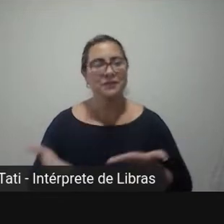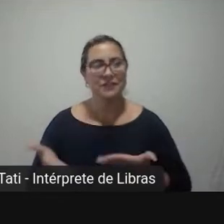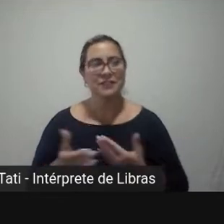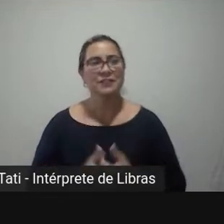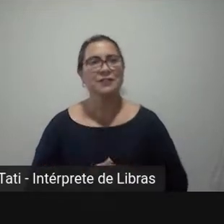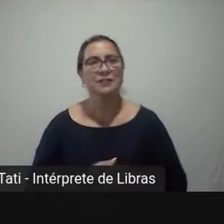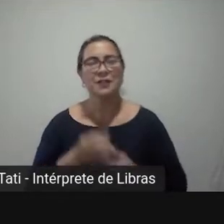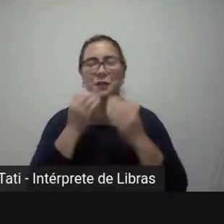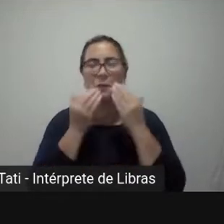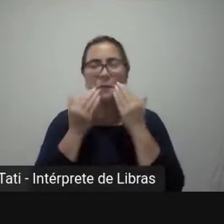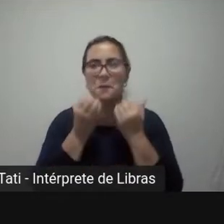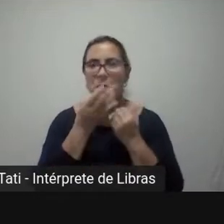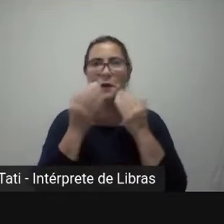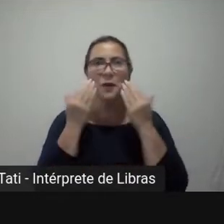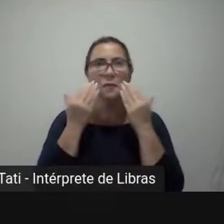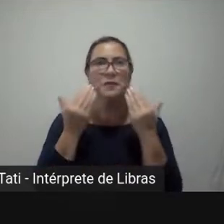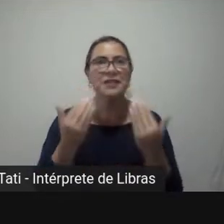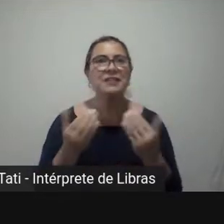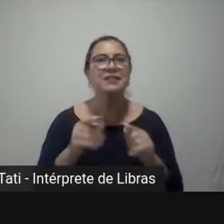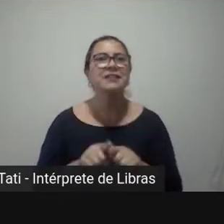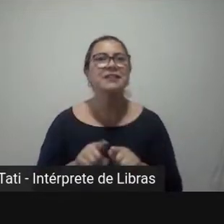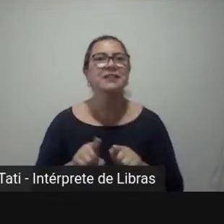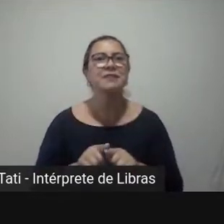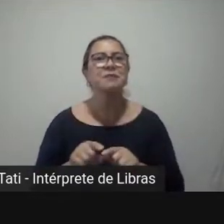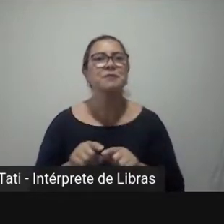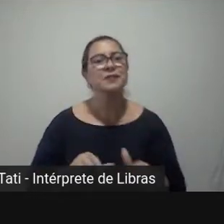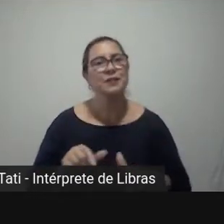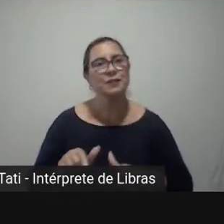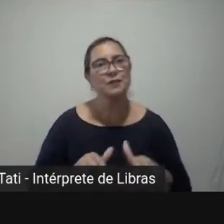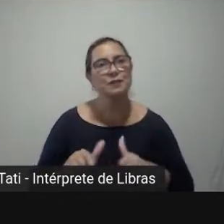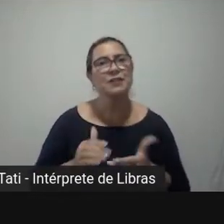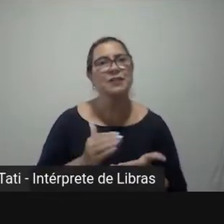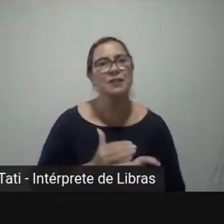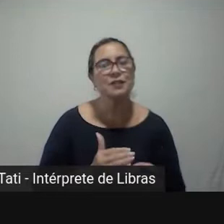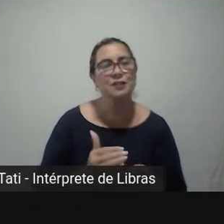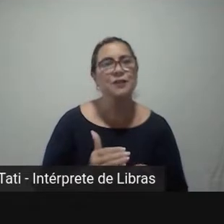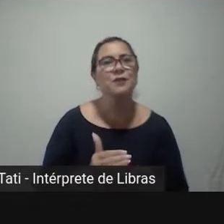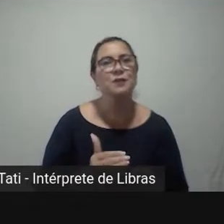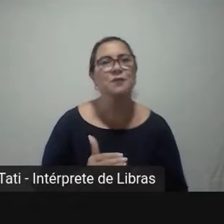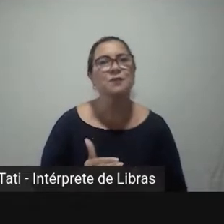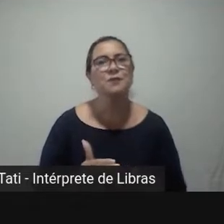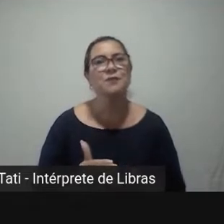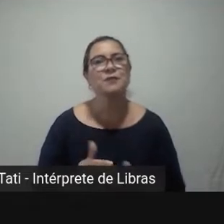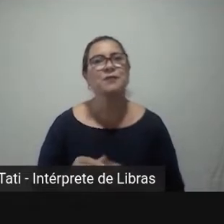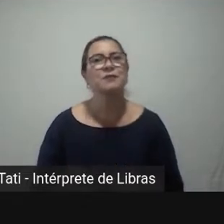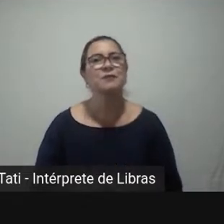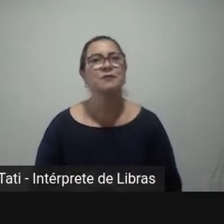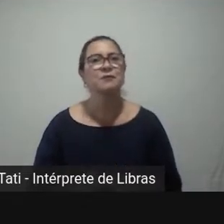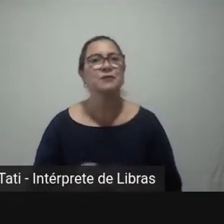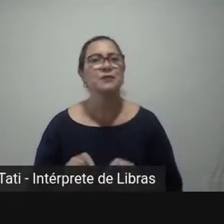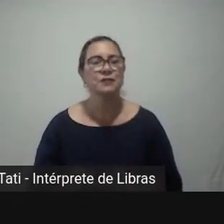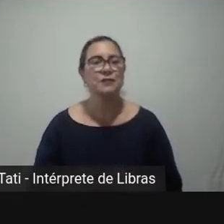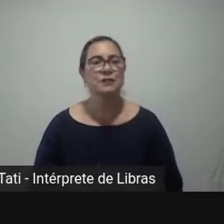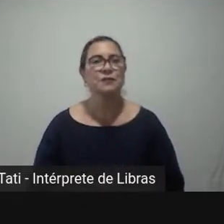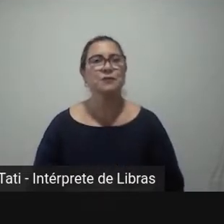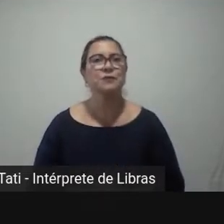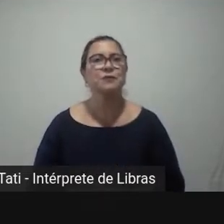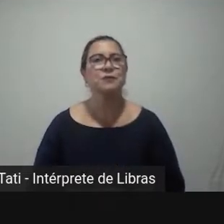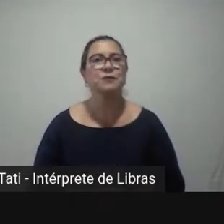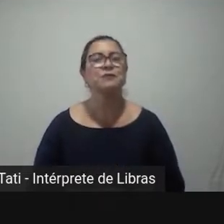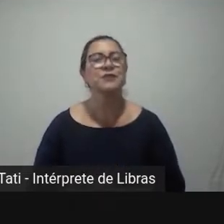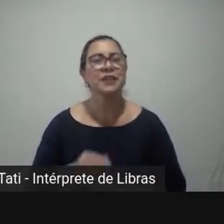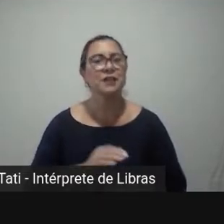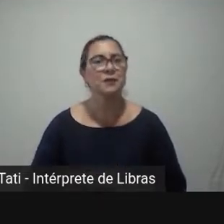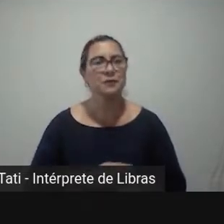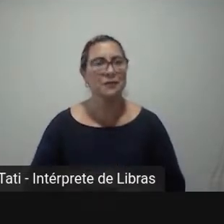Boa apresentação. Como são dois trabalhos condensados, a gente vai trabalhar o seu tempo em torno de 15 minutos, tá bom, Tiago?